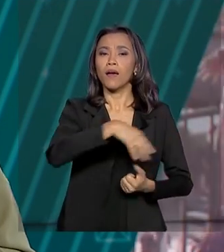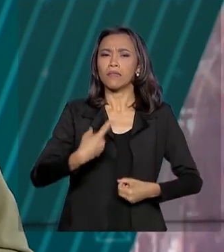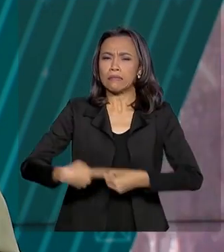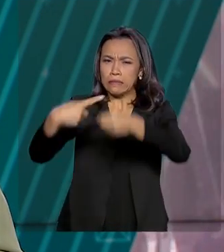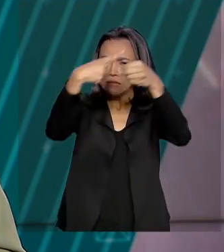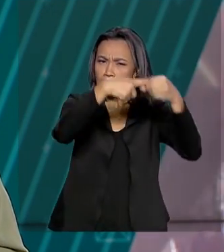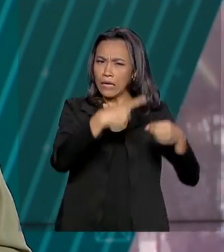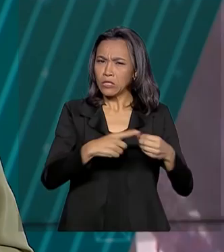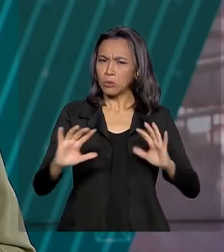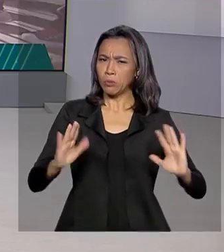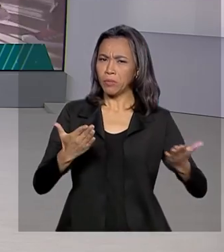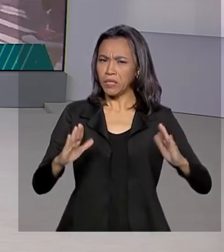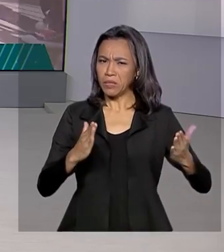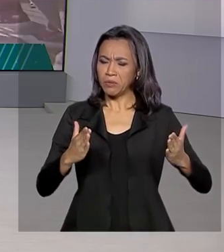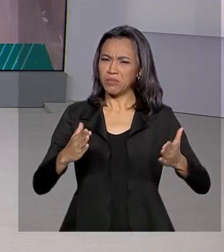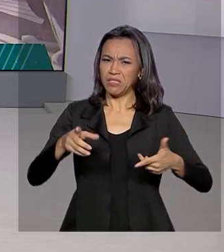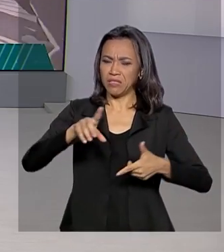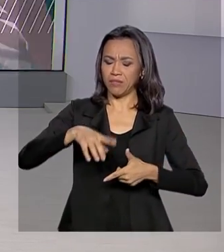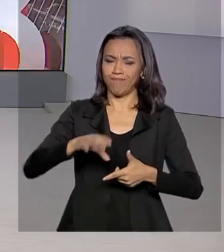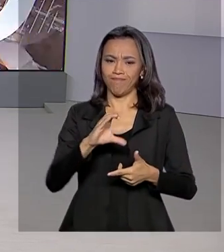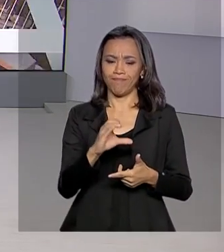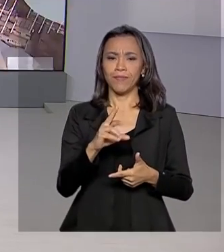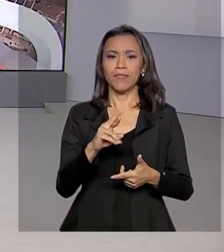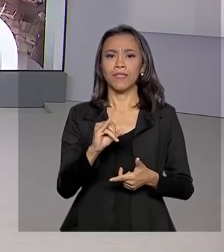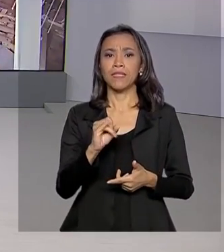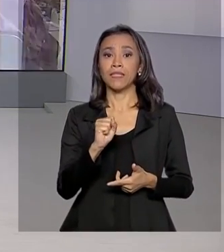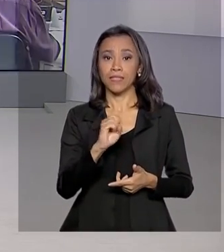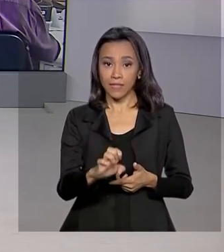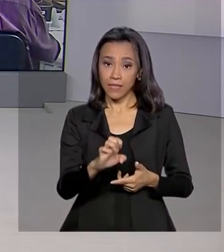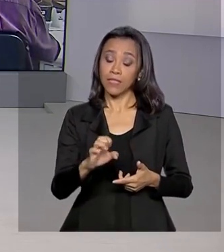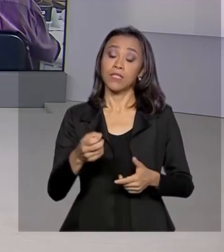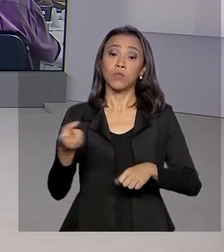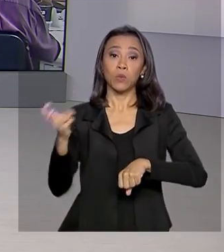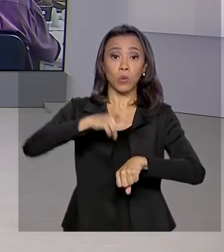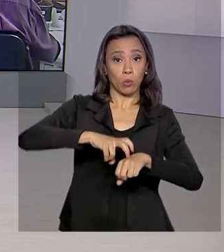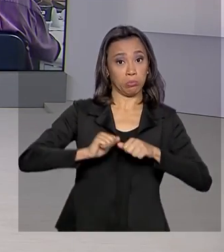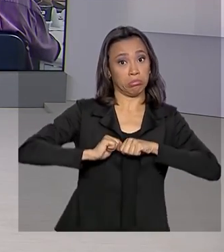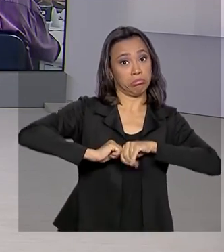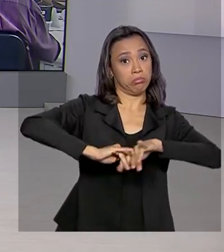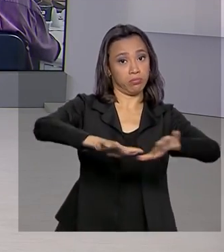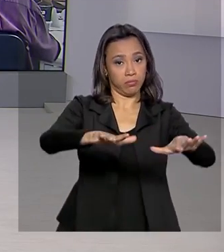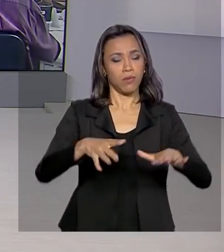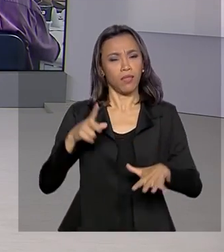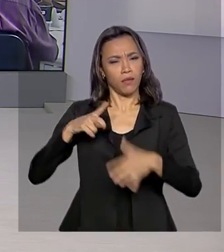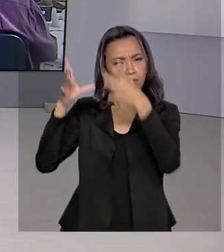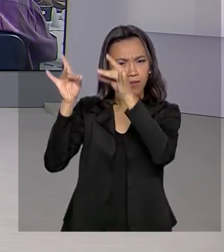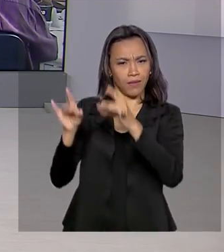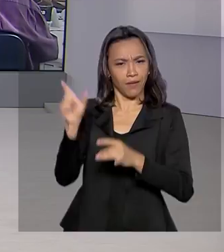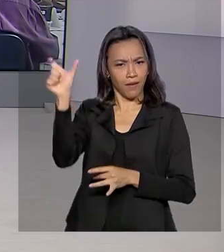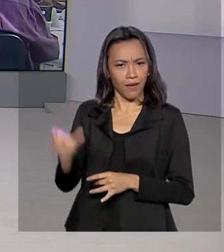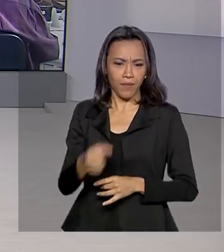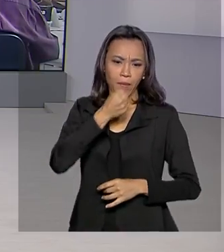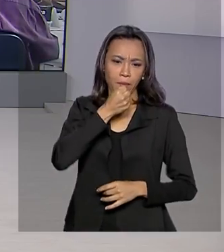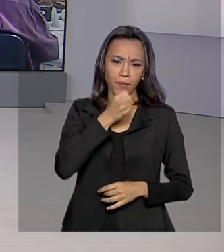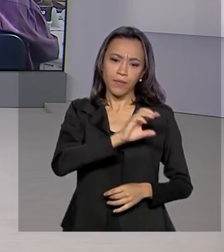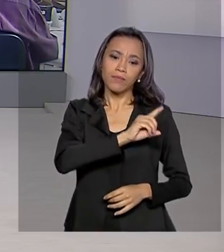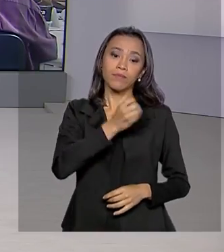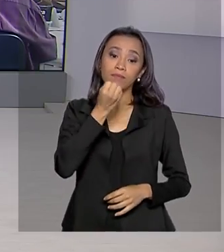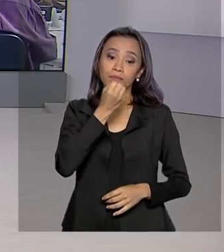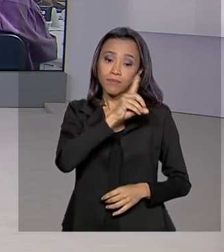crise do coronavírus. Direto do Rio de Janeiro, a repórter Alessandra Lago tem os detalhes para a gente. Oi Alessandra, bom dia.